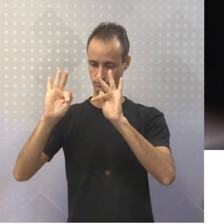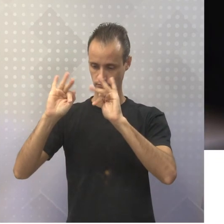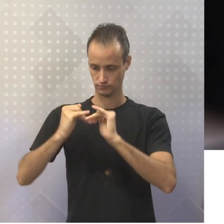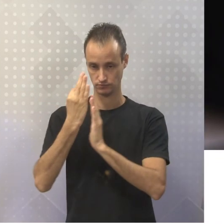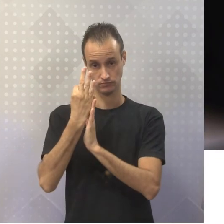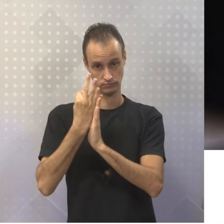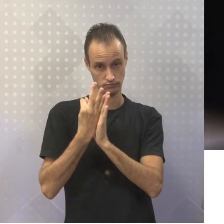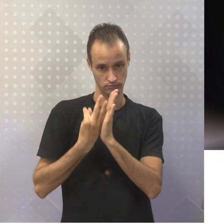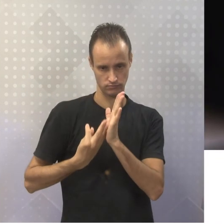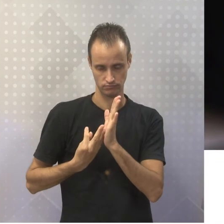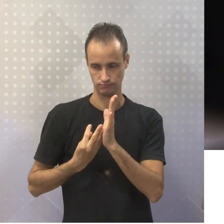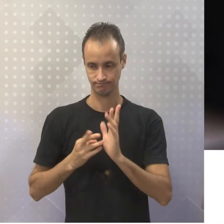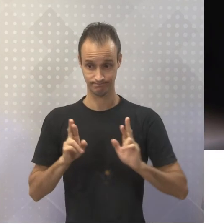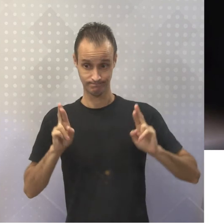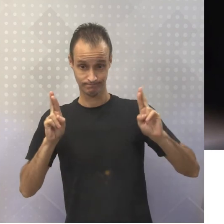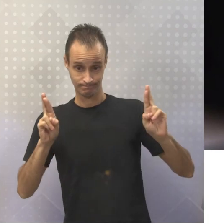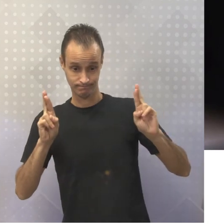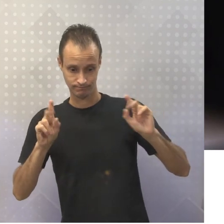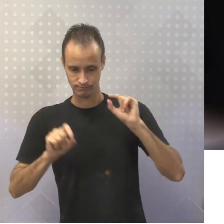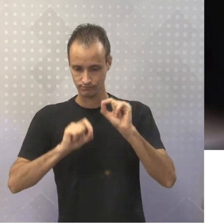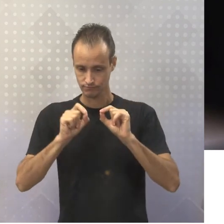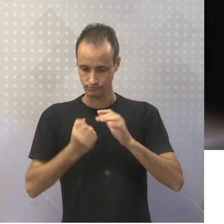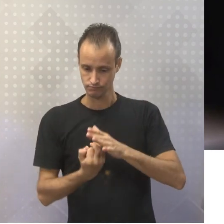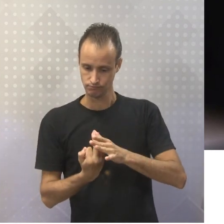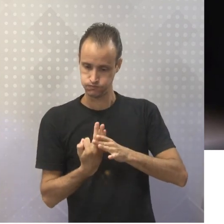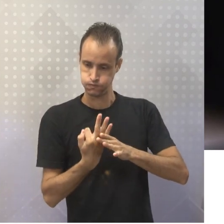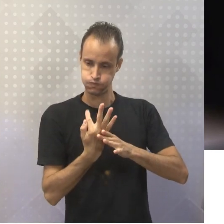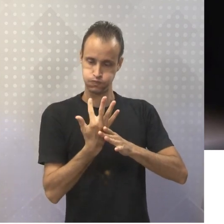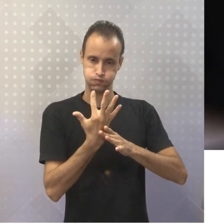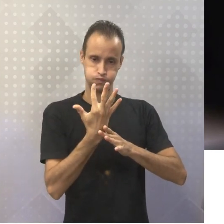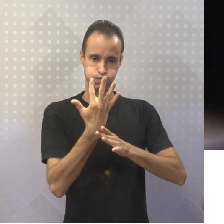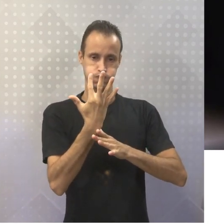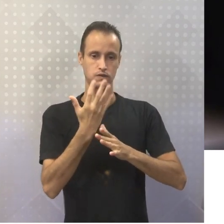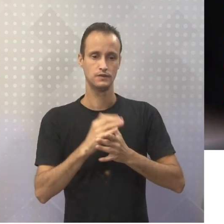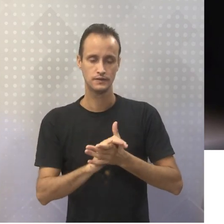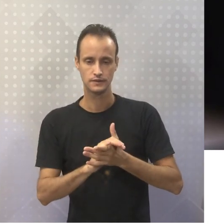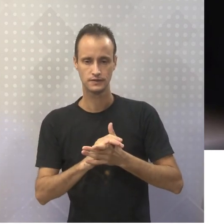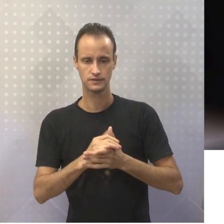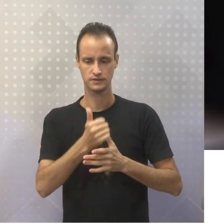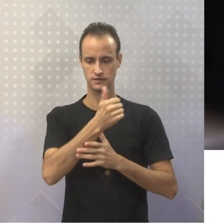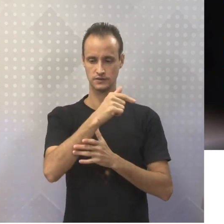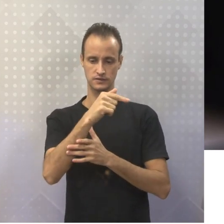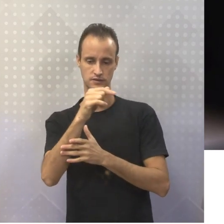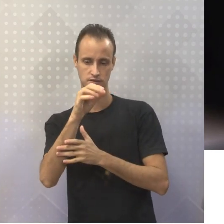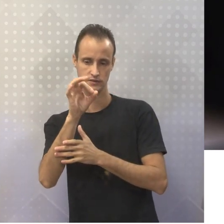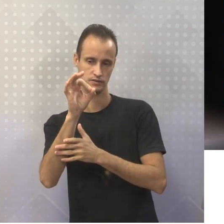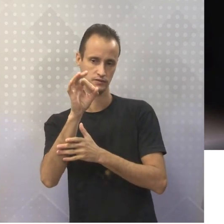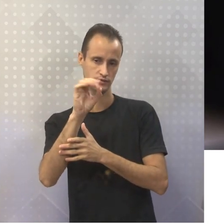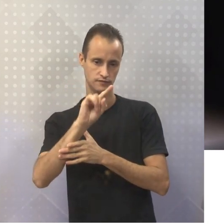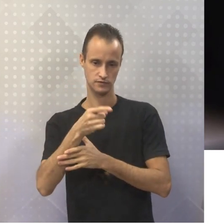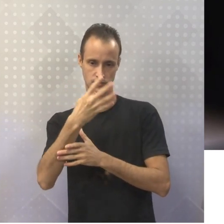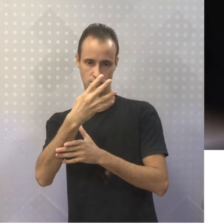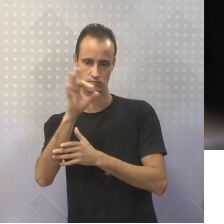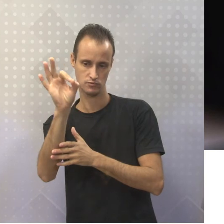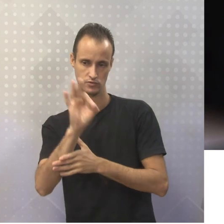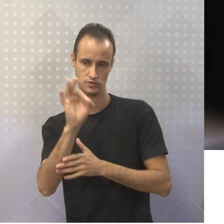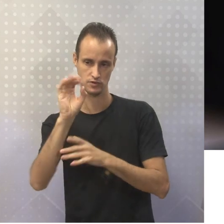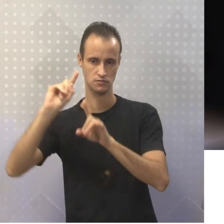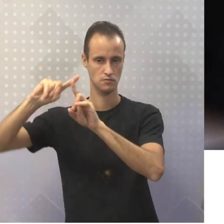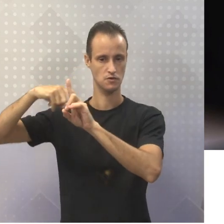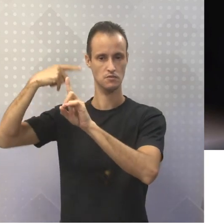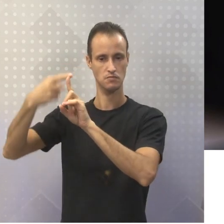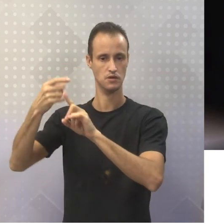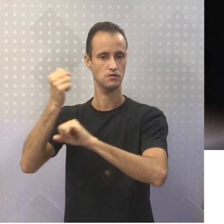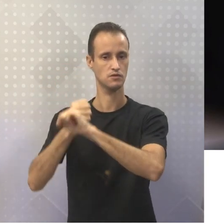a expectativa é de que a produção deste ano seja 17,4% maior do que a